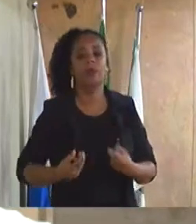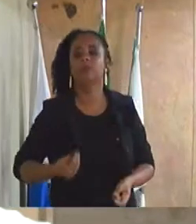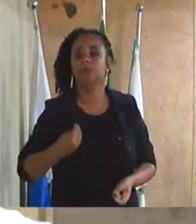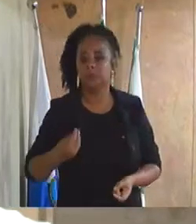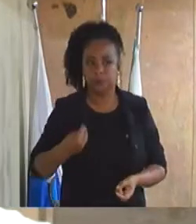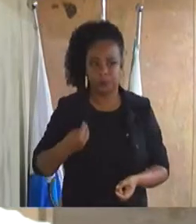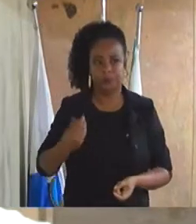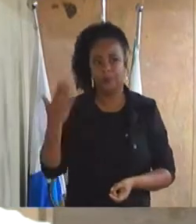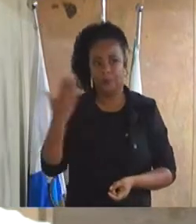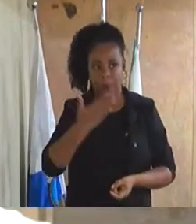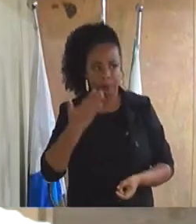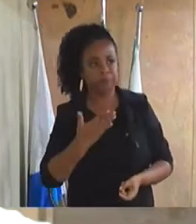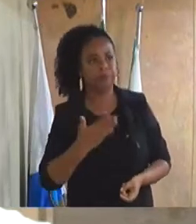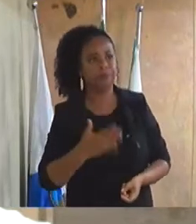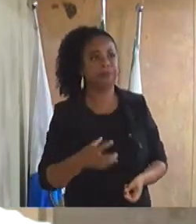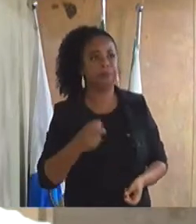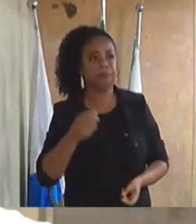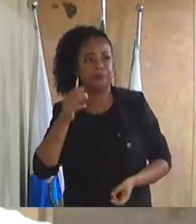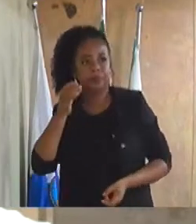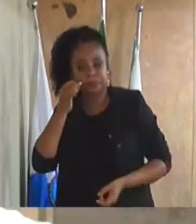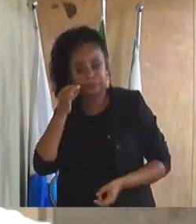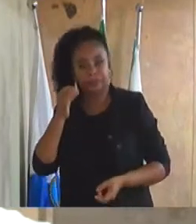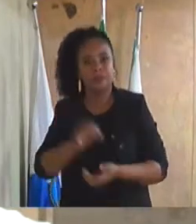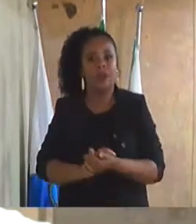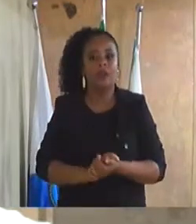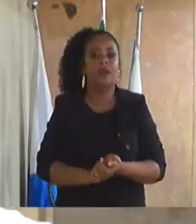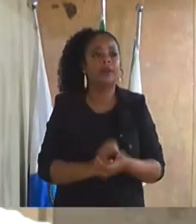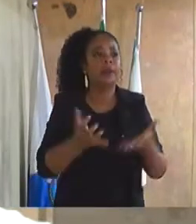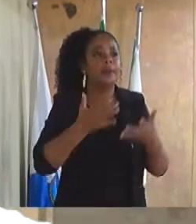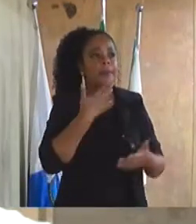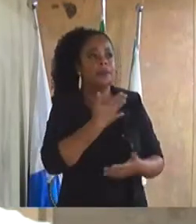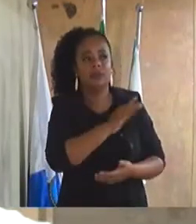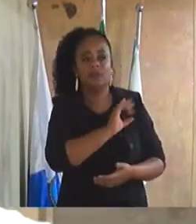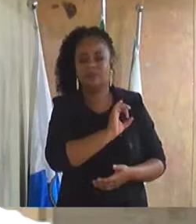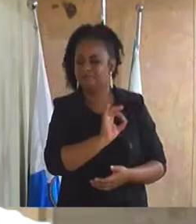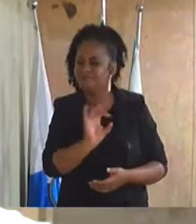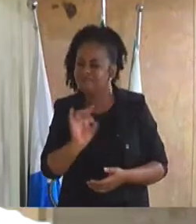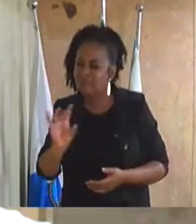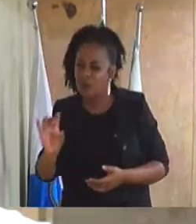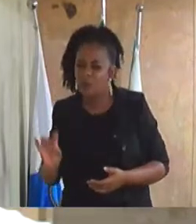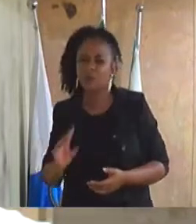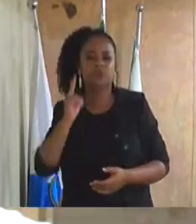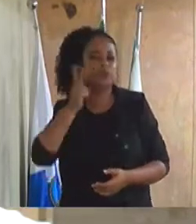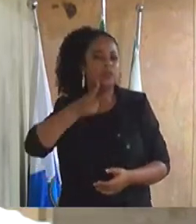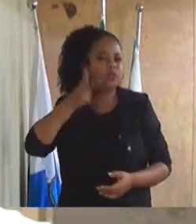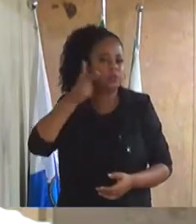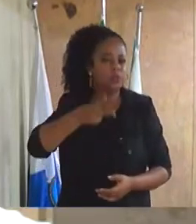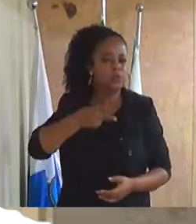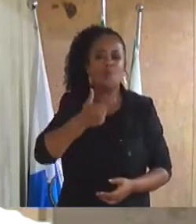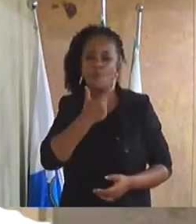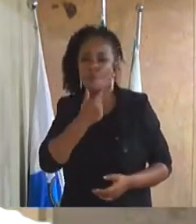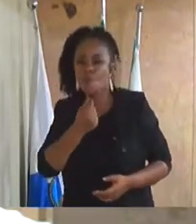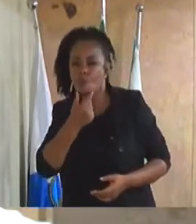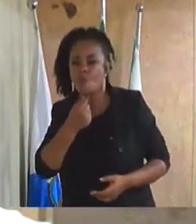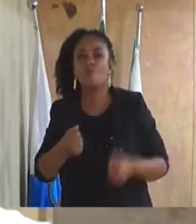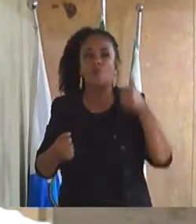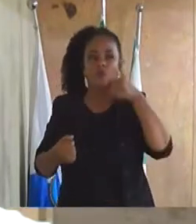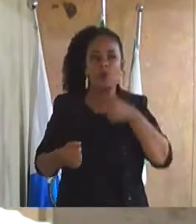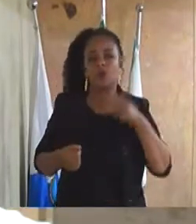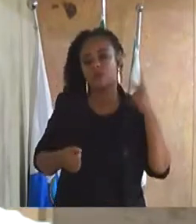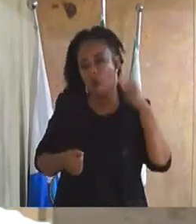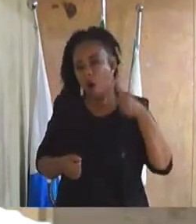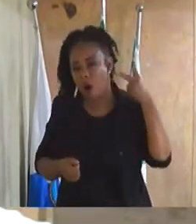e também quero pedir a cada um dos senhores e senhoras e funcionários dessa casa.